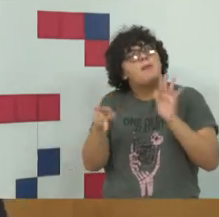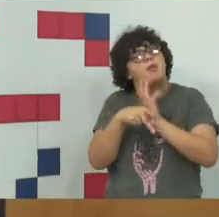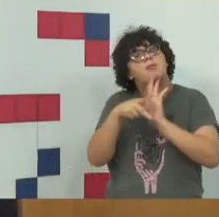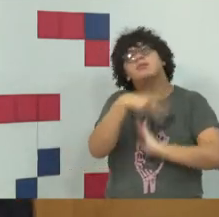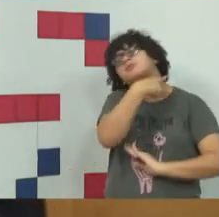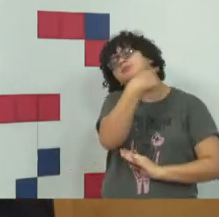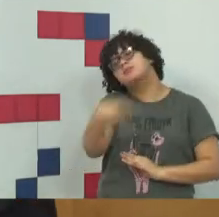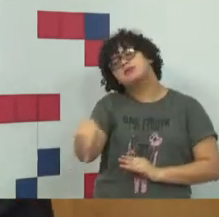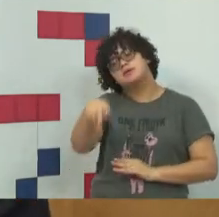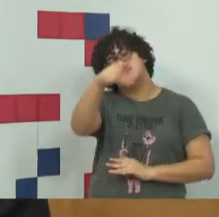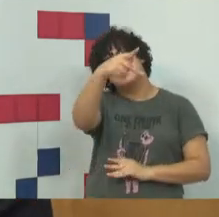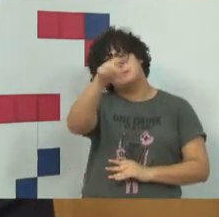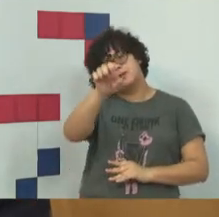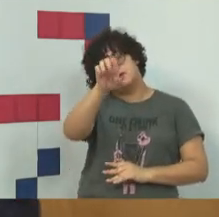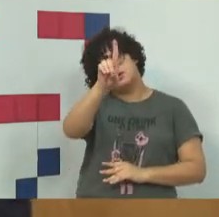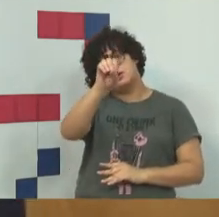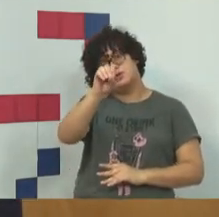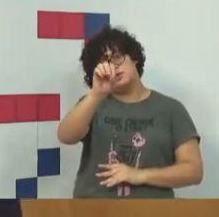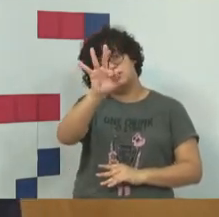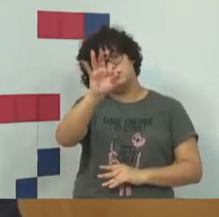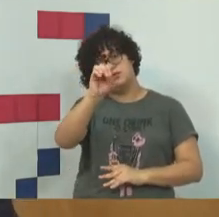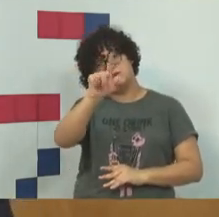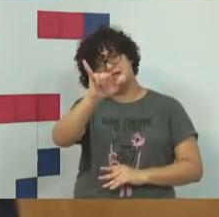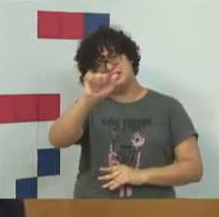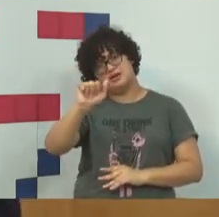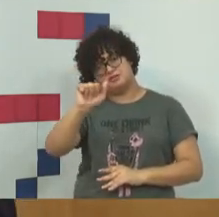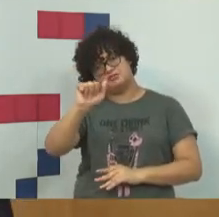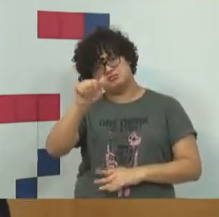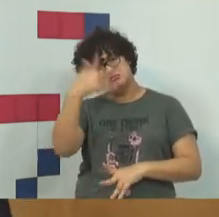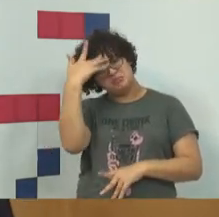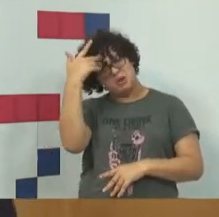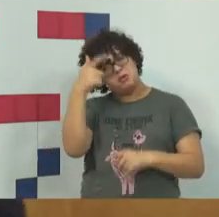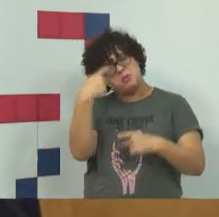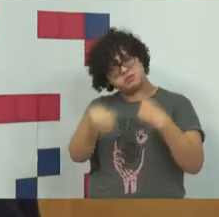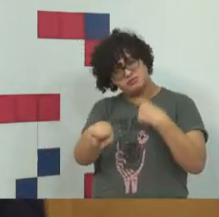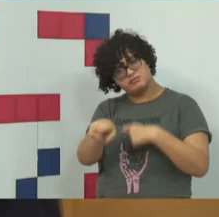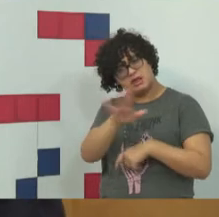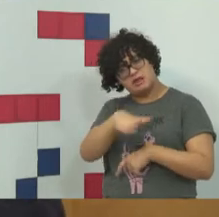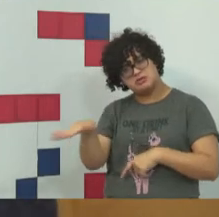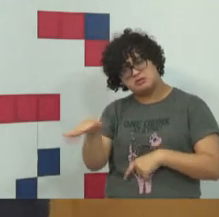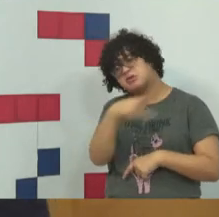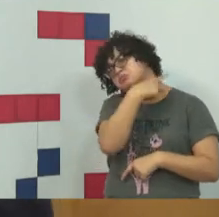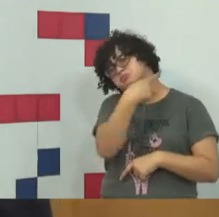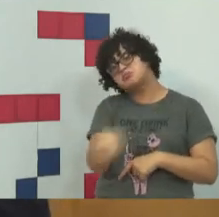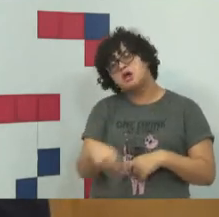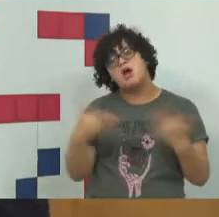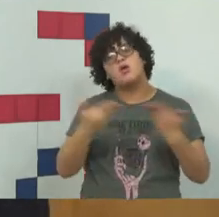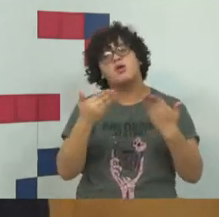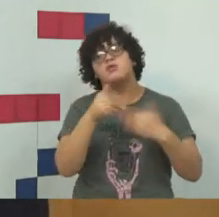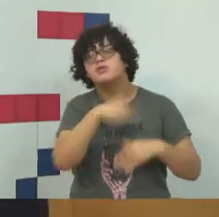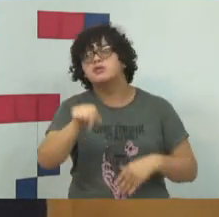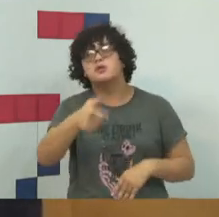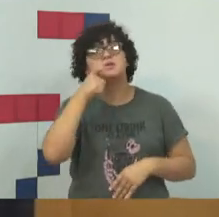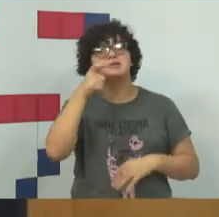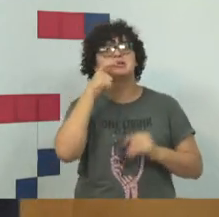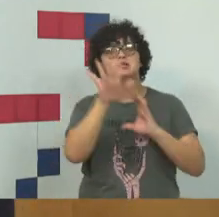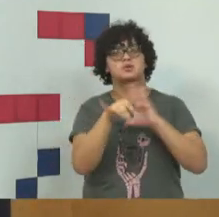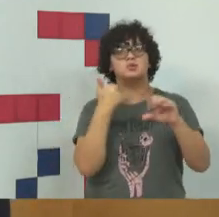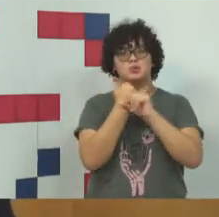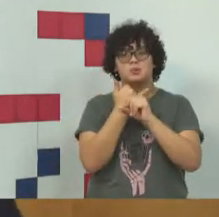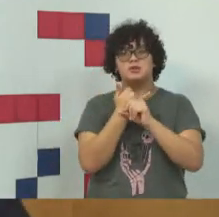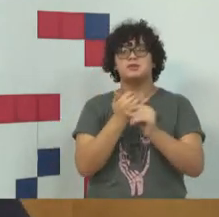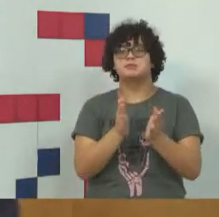que a gente ainda vai abordar hoje, mas eu vou pedir antes de mais nada que você que está aí assistindo pelo YouTube,